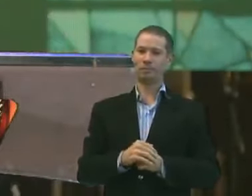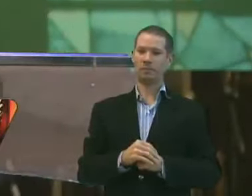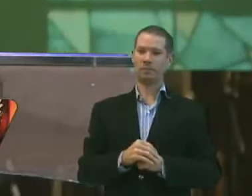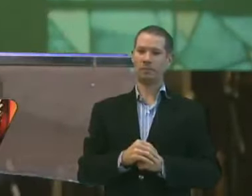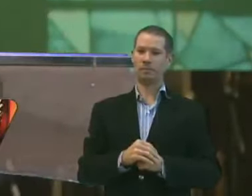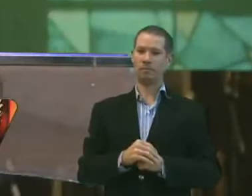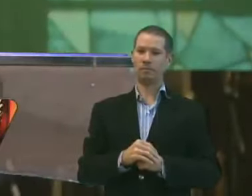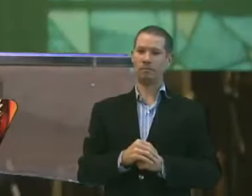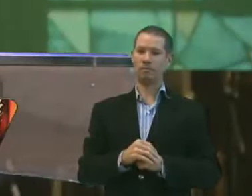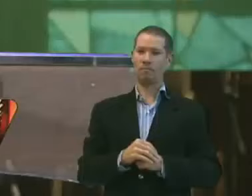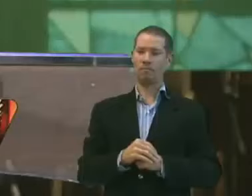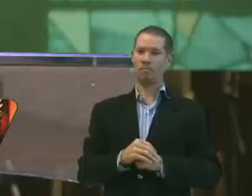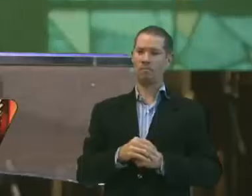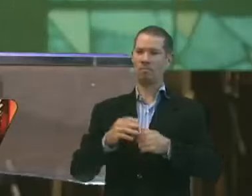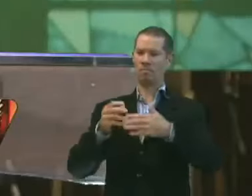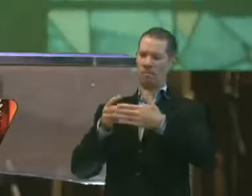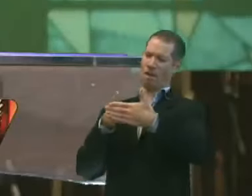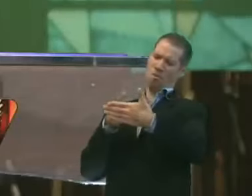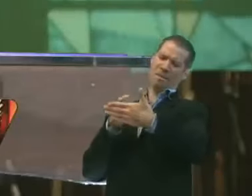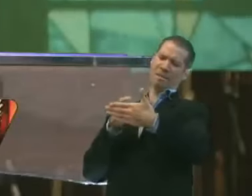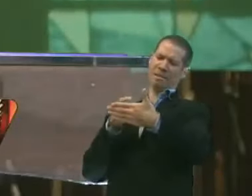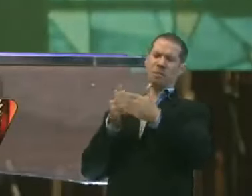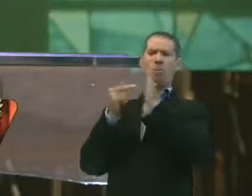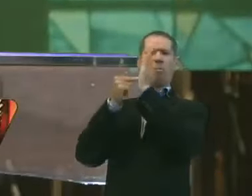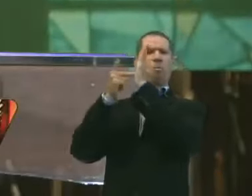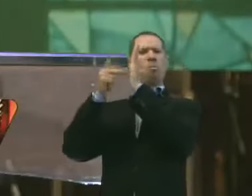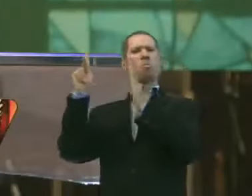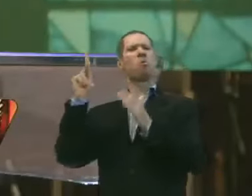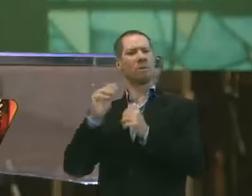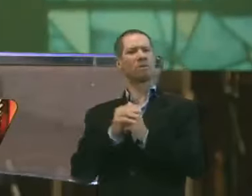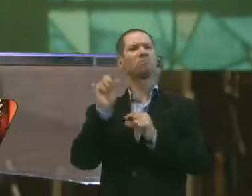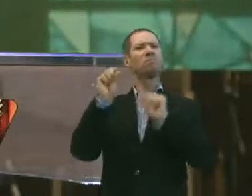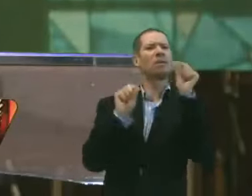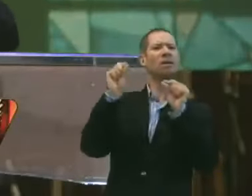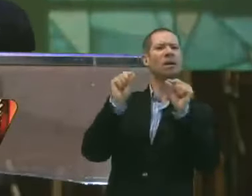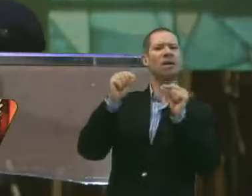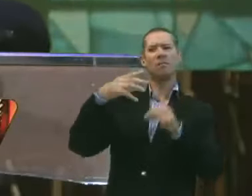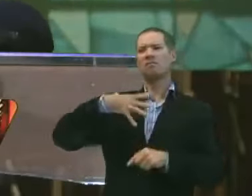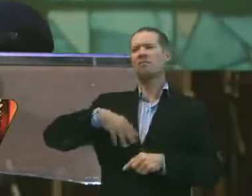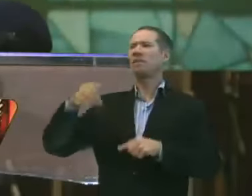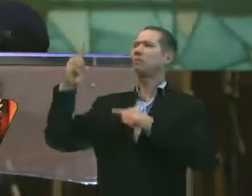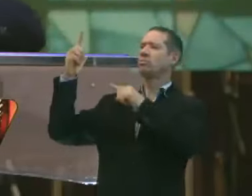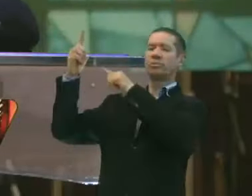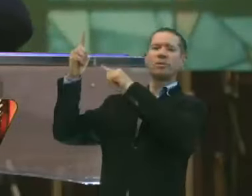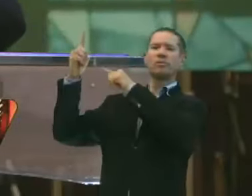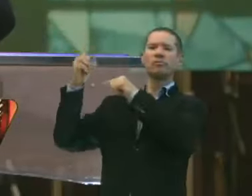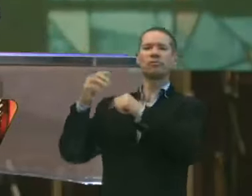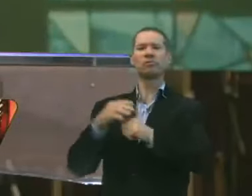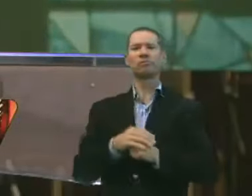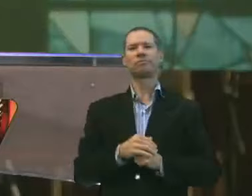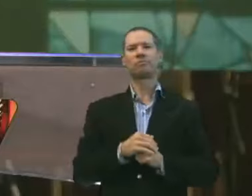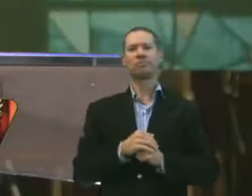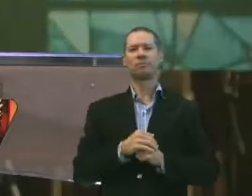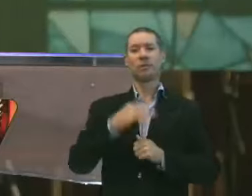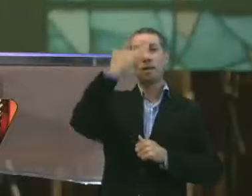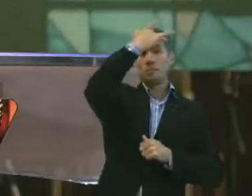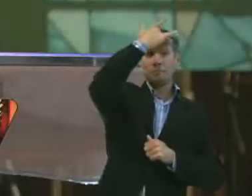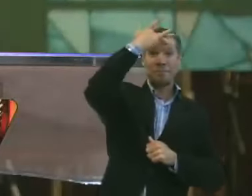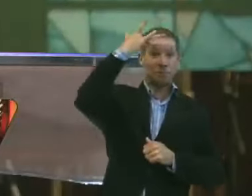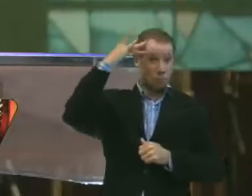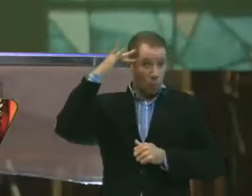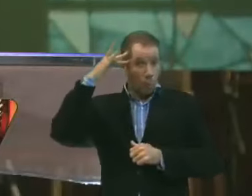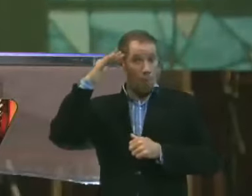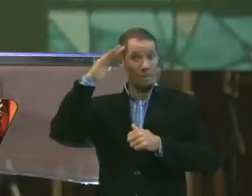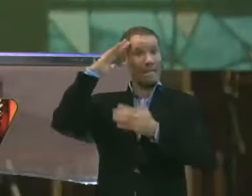Então me diz. Olhando para essa promessa. Quem é feito filho de Deus? Aqueles que creem.